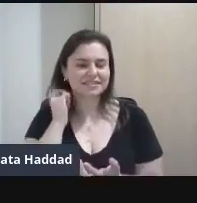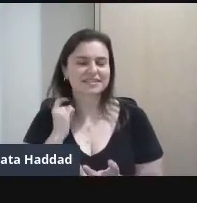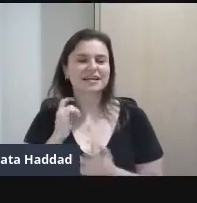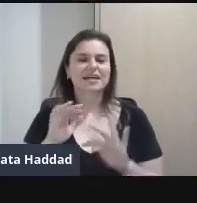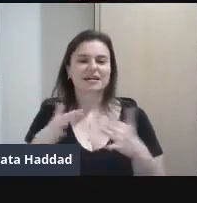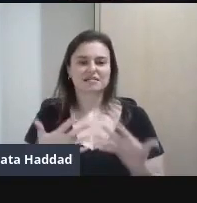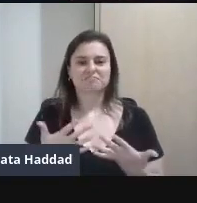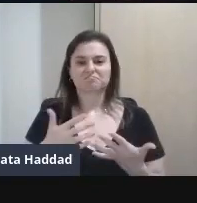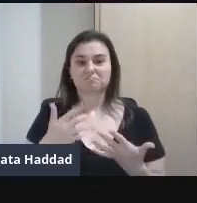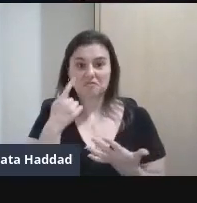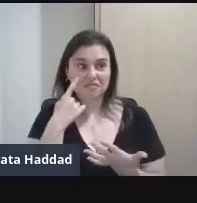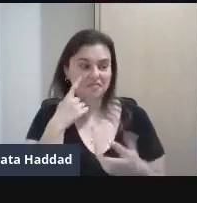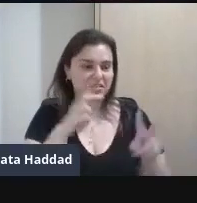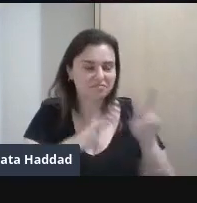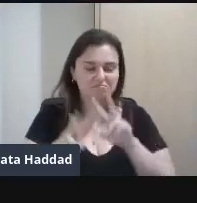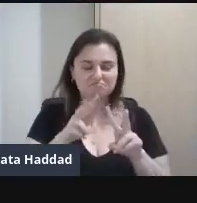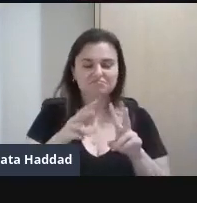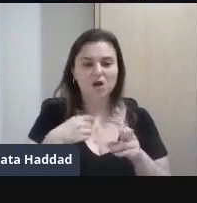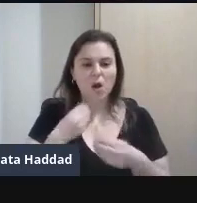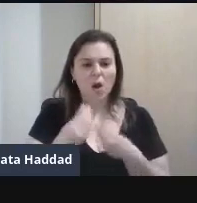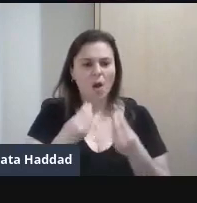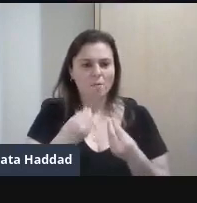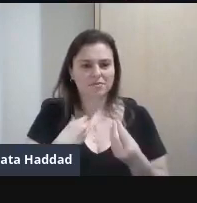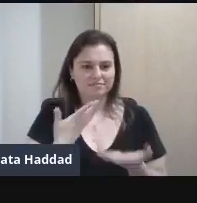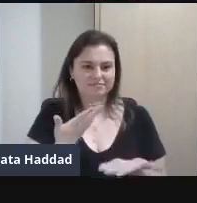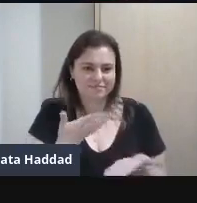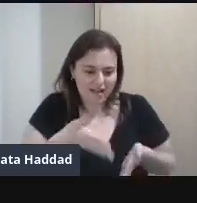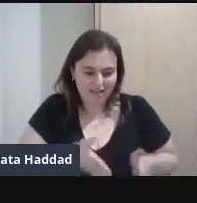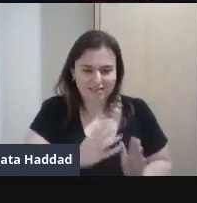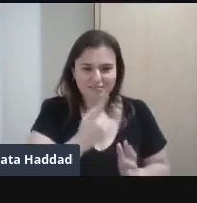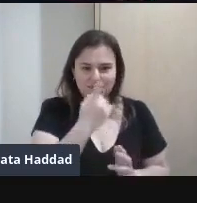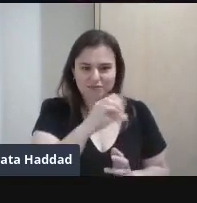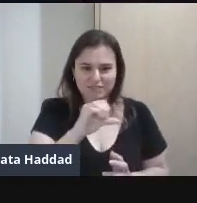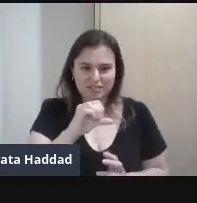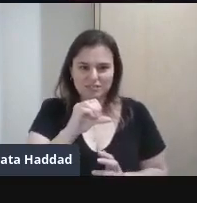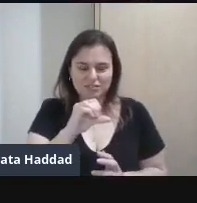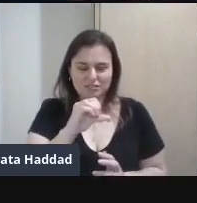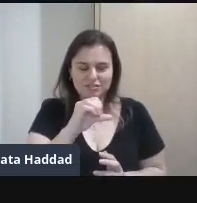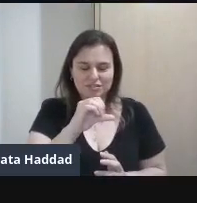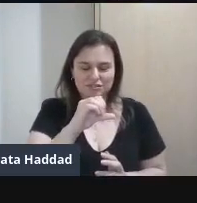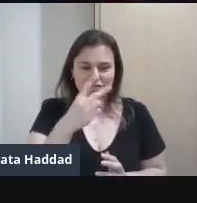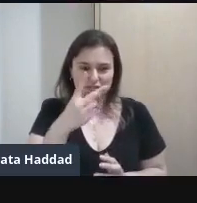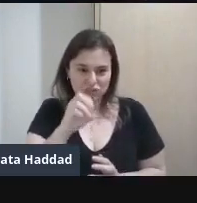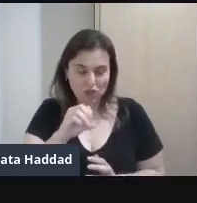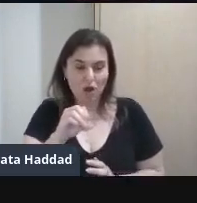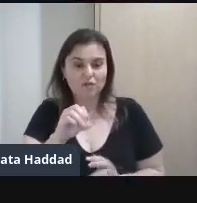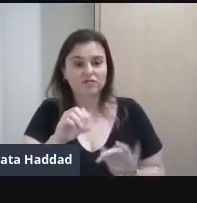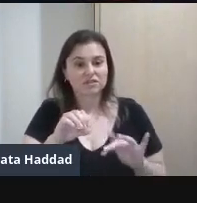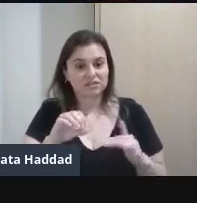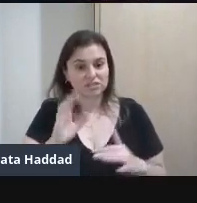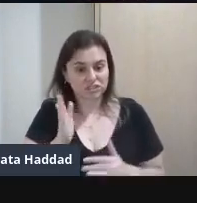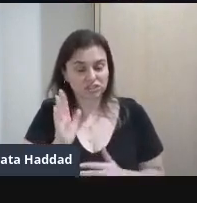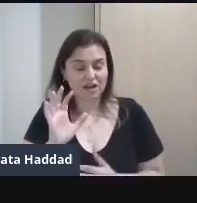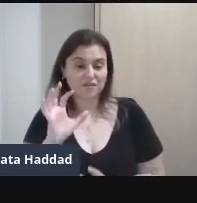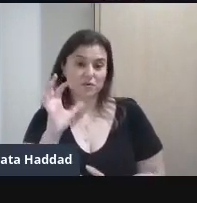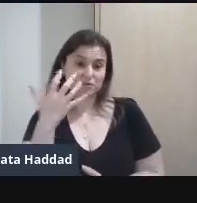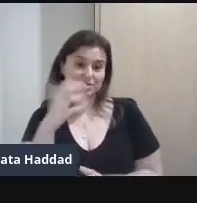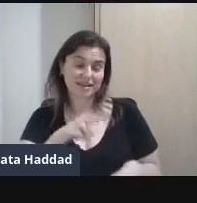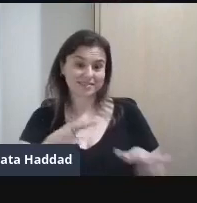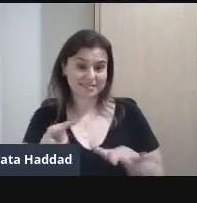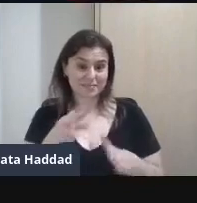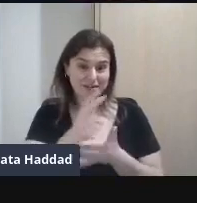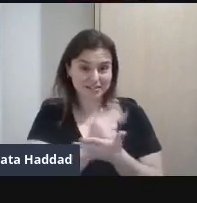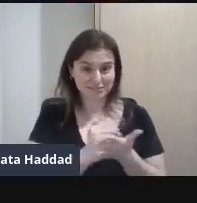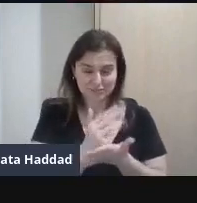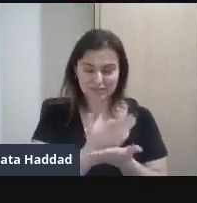frente Como que ela nasce Em 929 Então Ela vai Na semana de arte moderna Que estava acontecendo De 1922